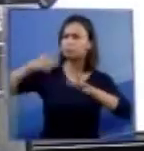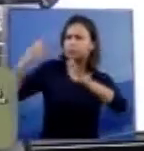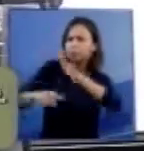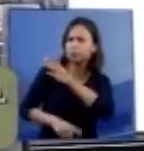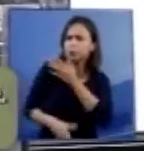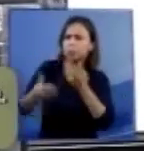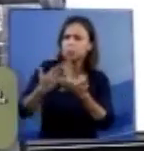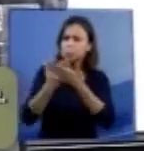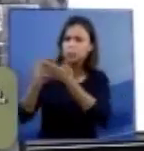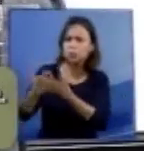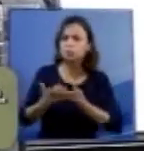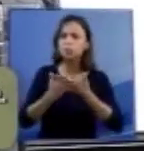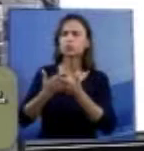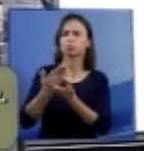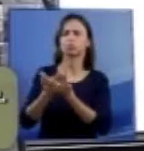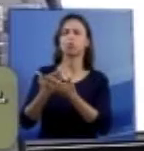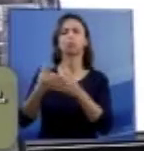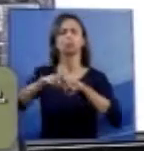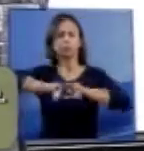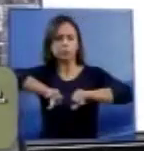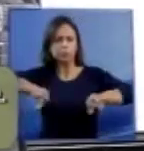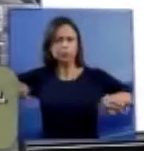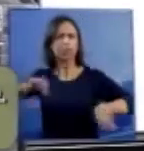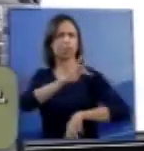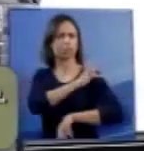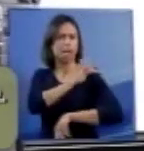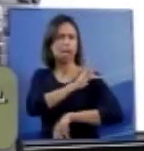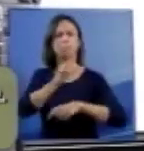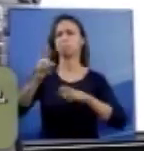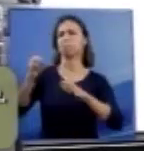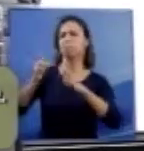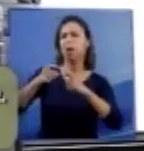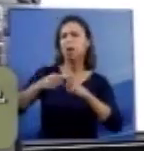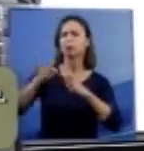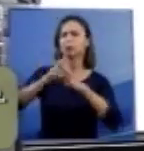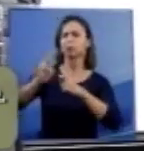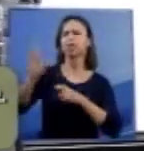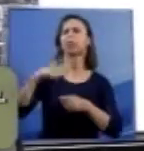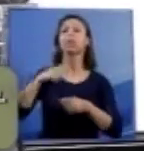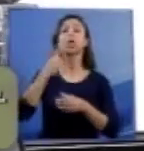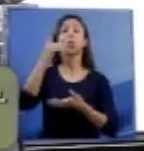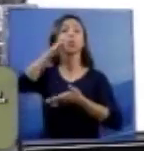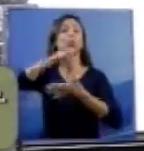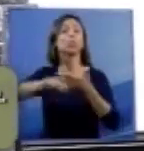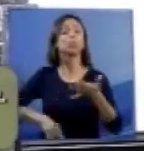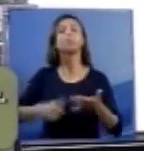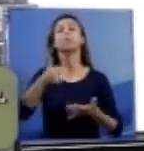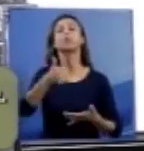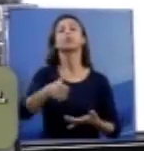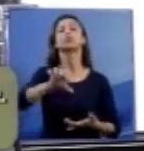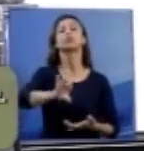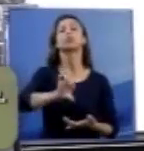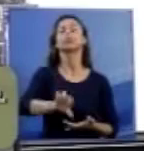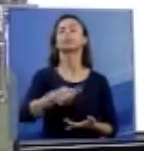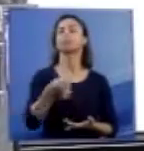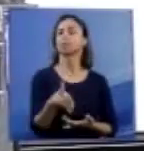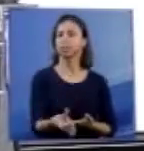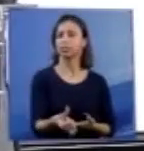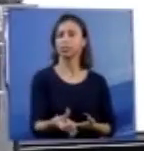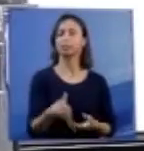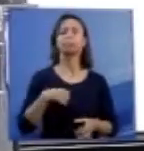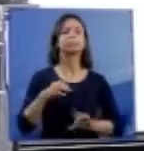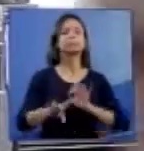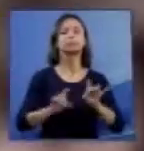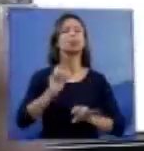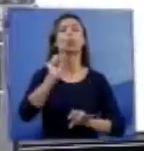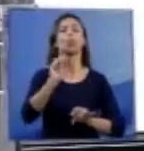das mais variadas áreas técnicas e que tem um documento de 1996, especialmente sobre a questão de